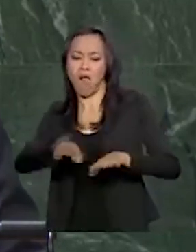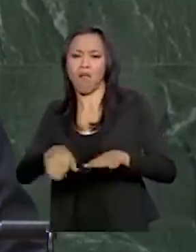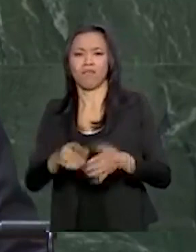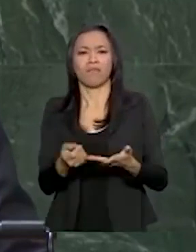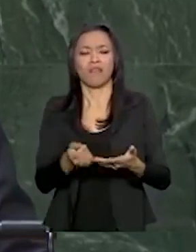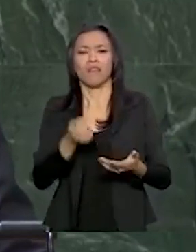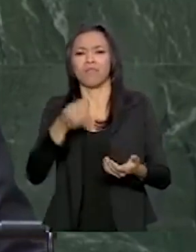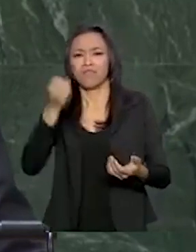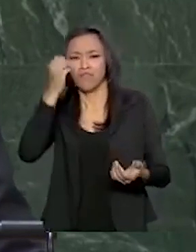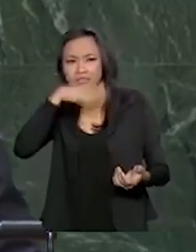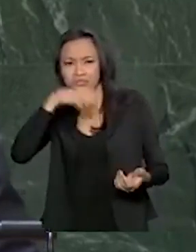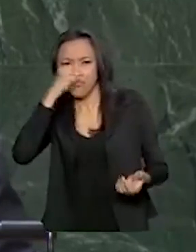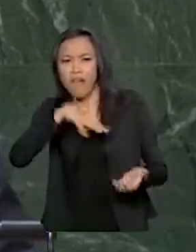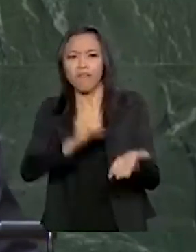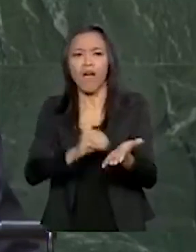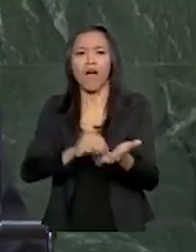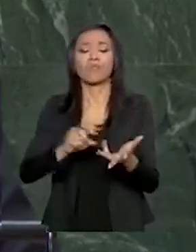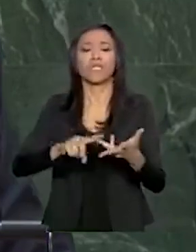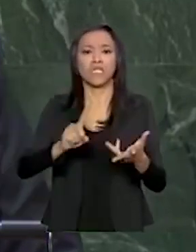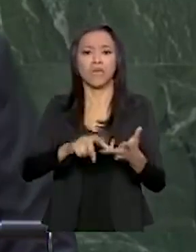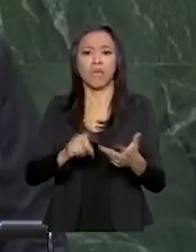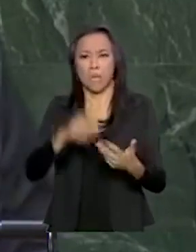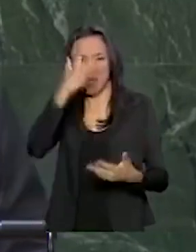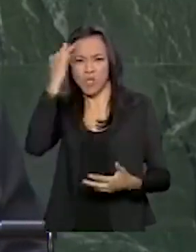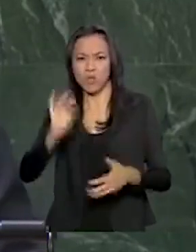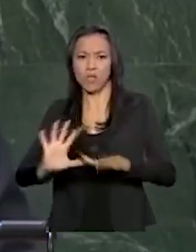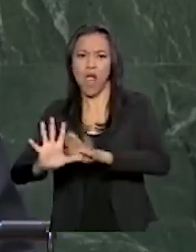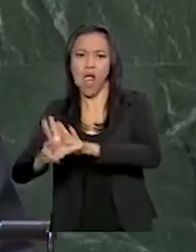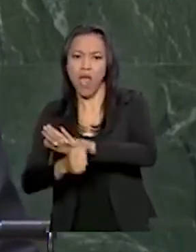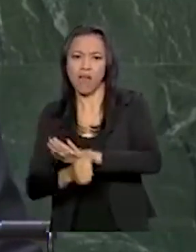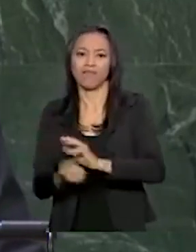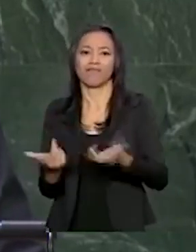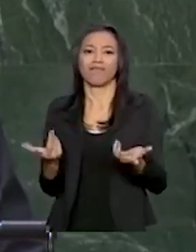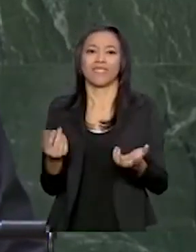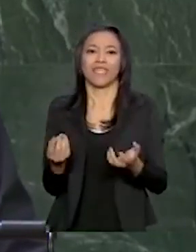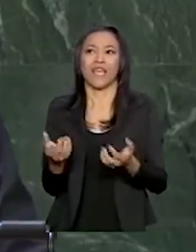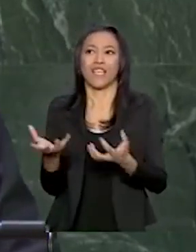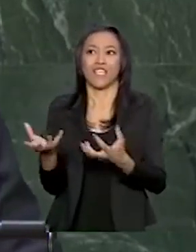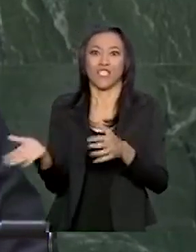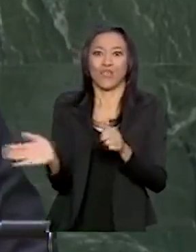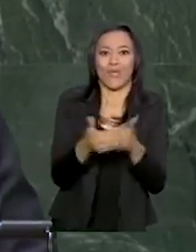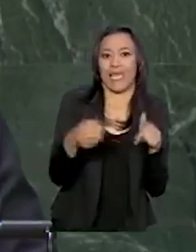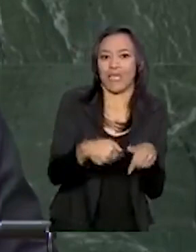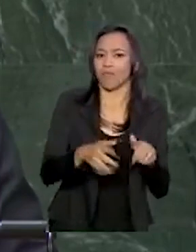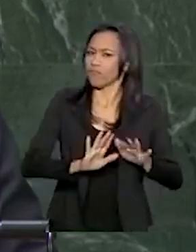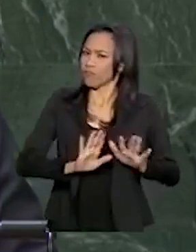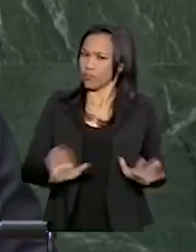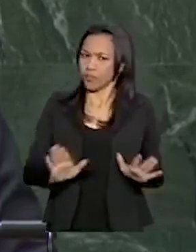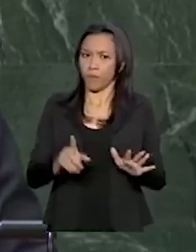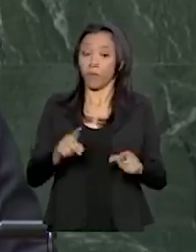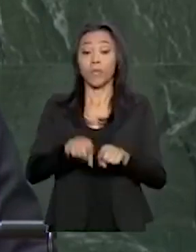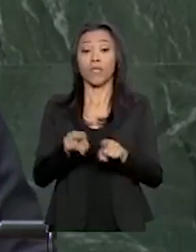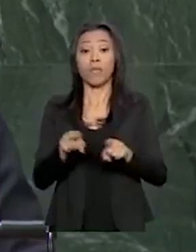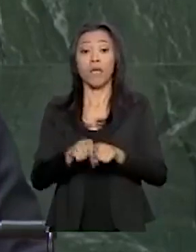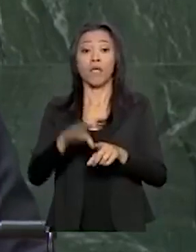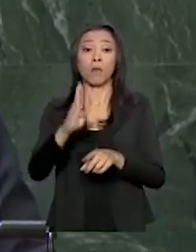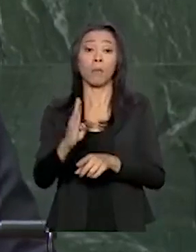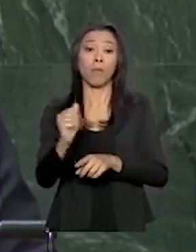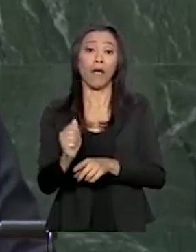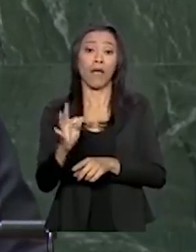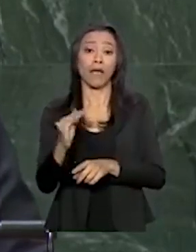ou abrigo para criminosos e corruptos. Em meu governo, o terrorista César de Batisti